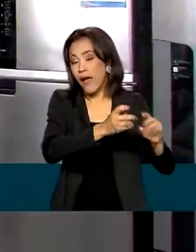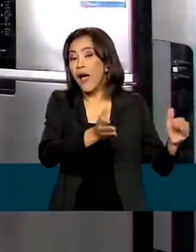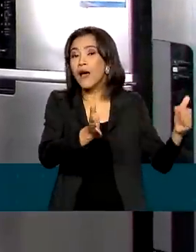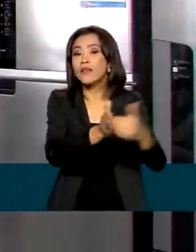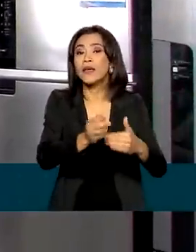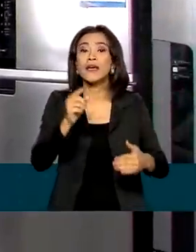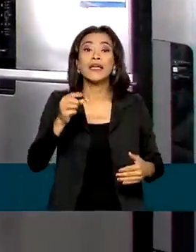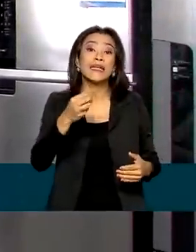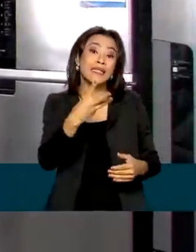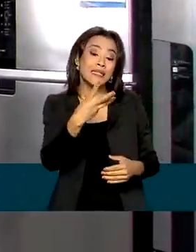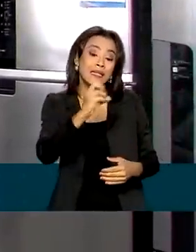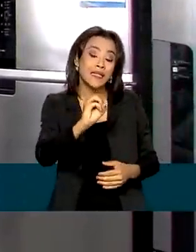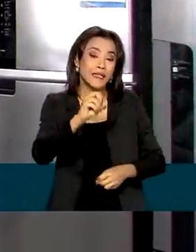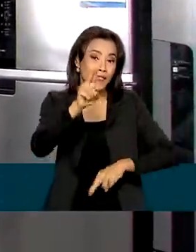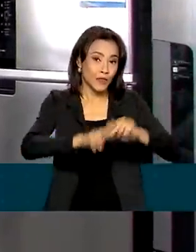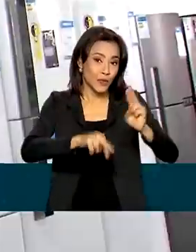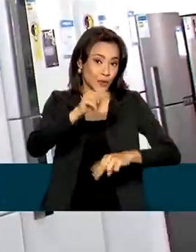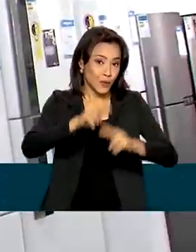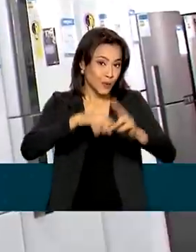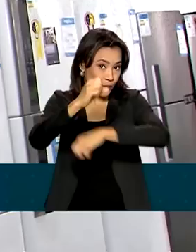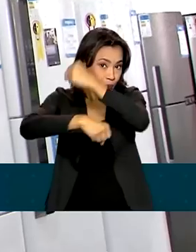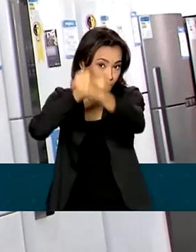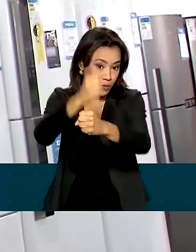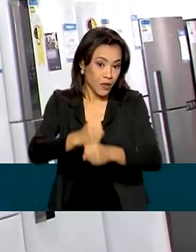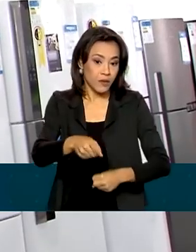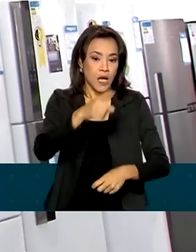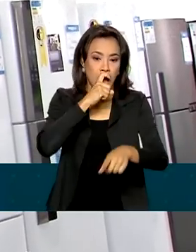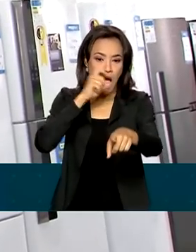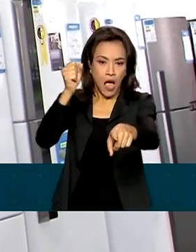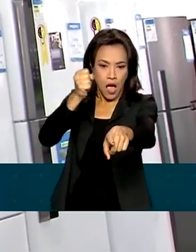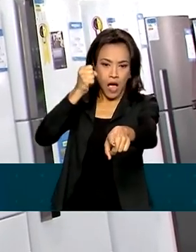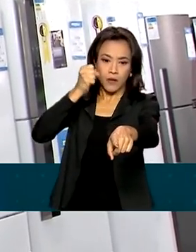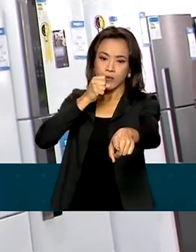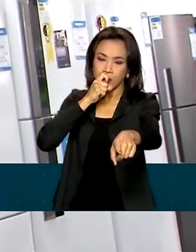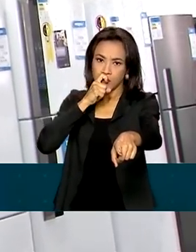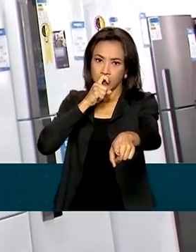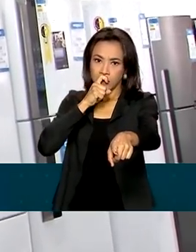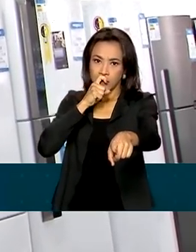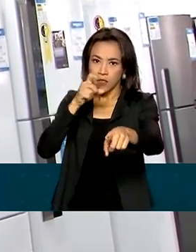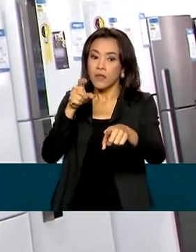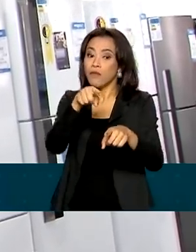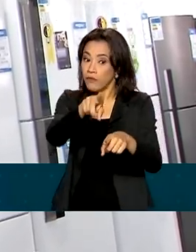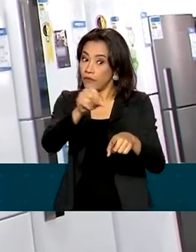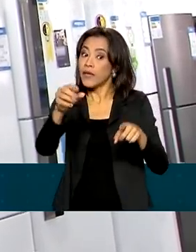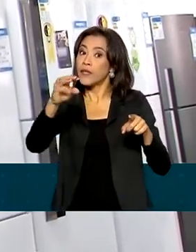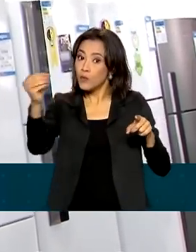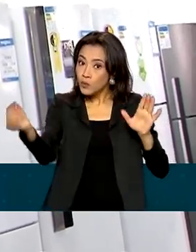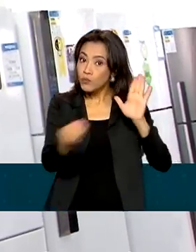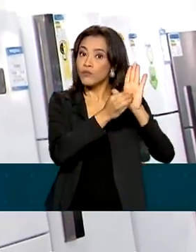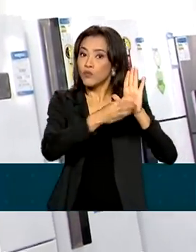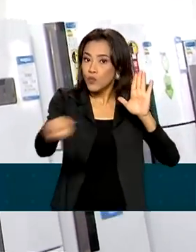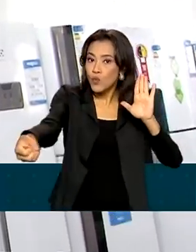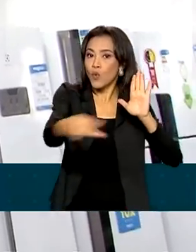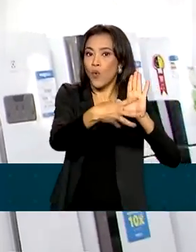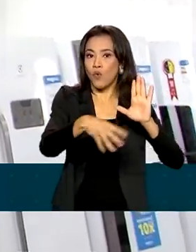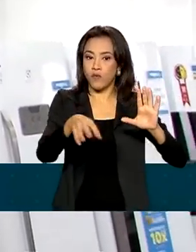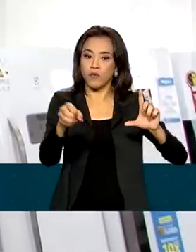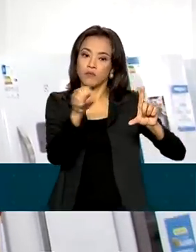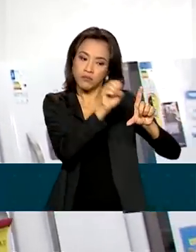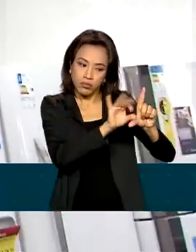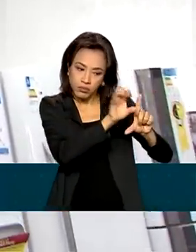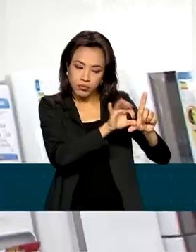junho do ano que vem. Os aparelhos de ar-condicionado serão os próximos a contarem com um novo código. Para os